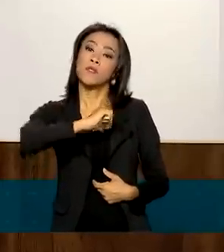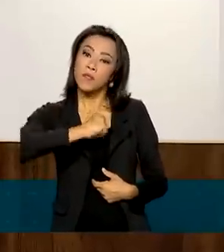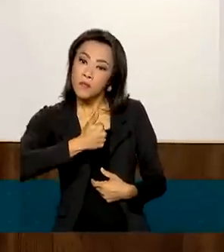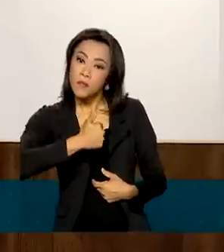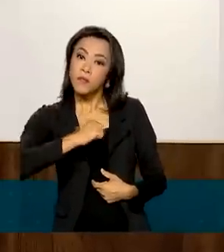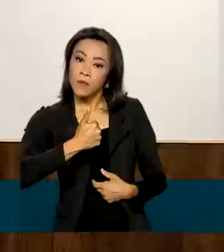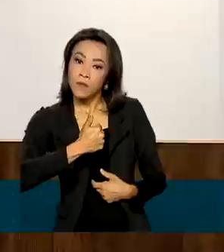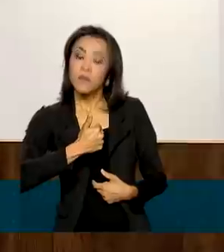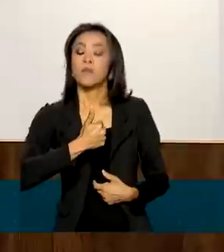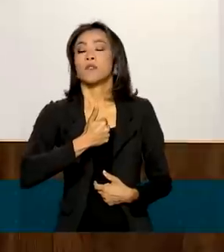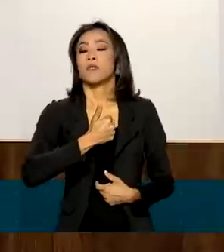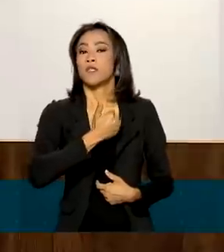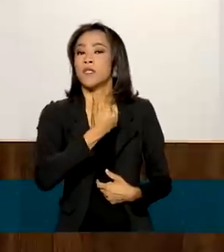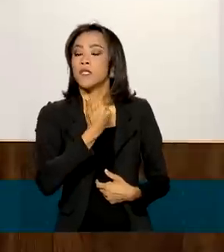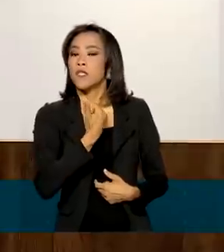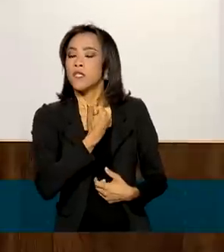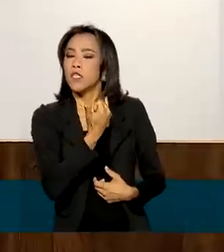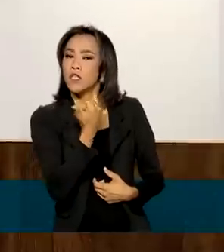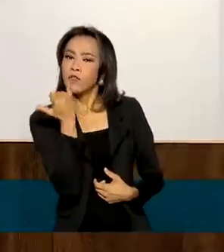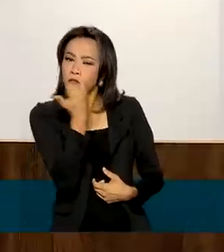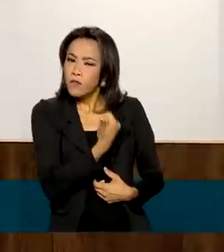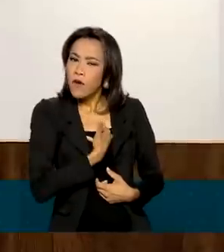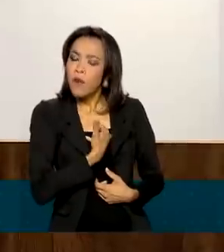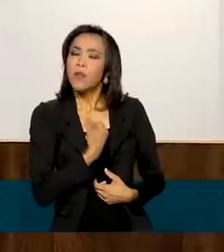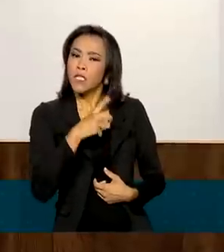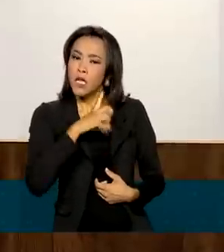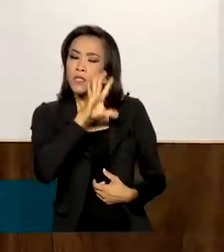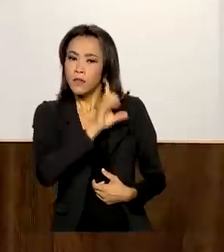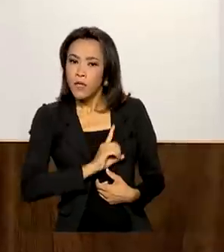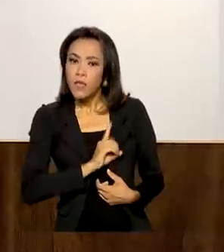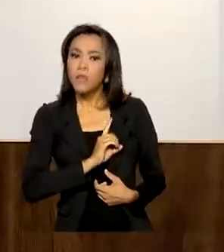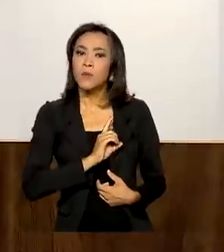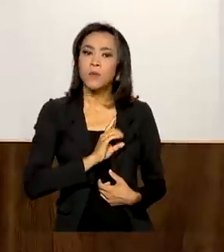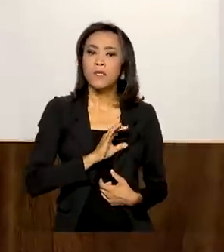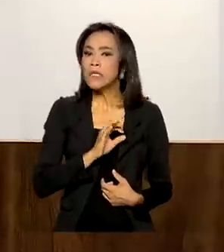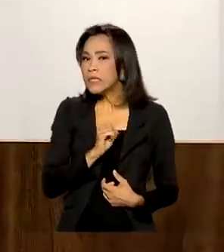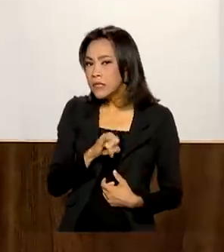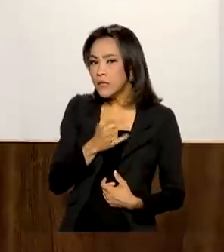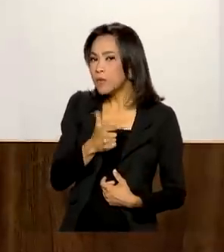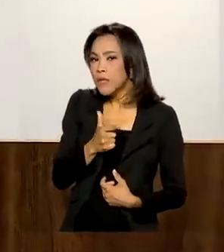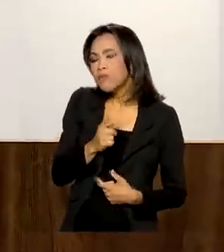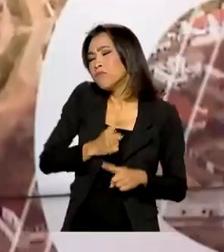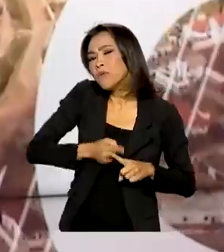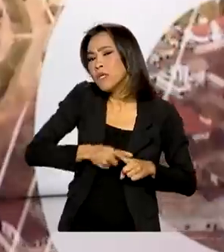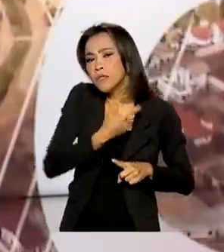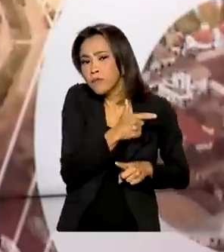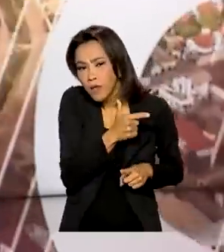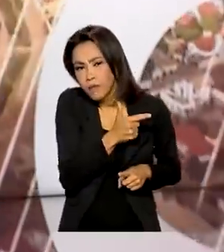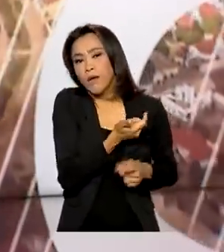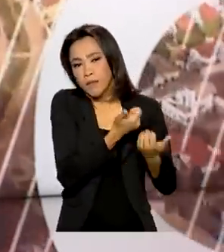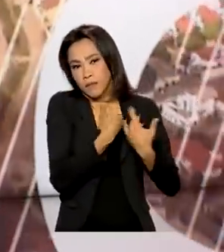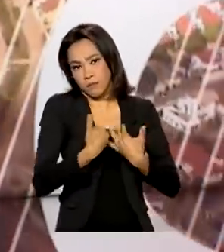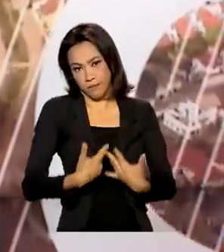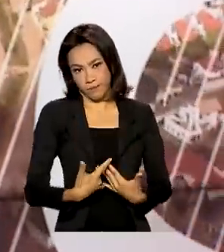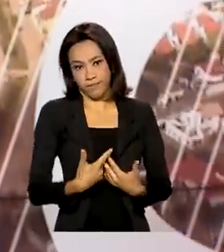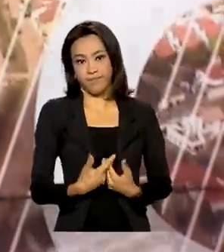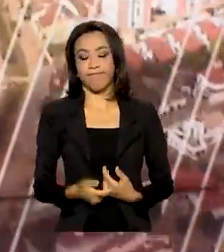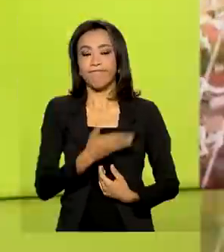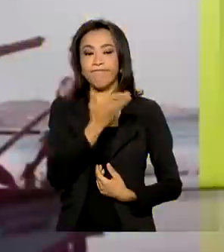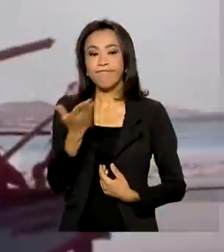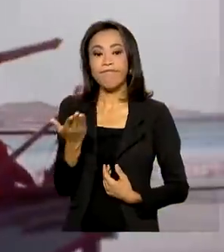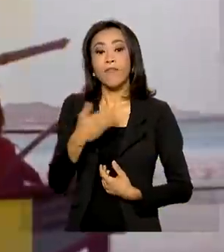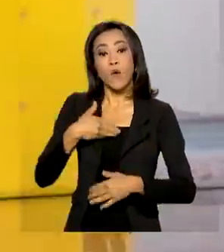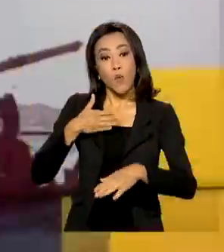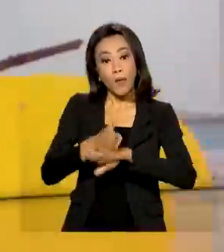se você tem direito ou benefício, também informa quando não tem o motivo. O acesso à